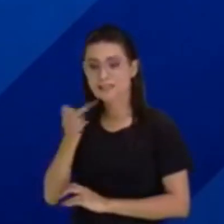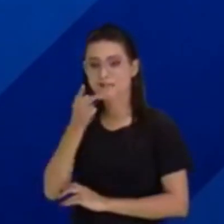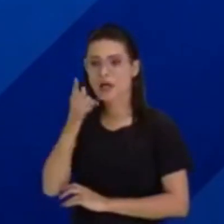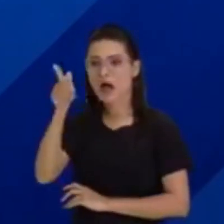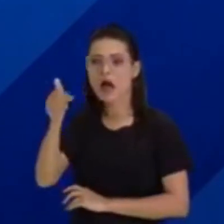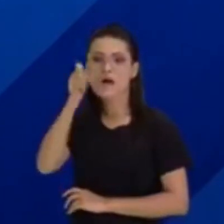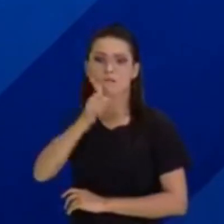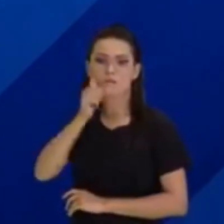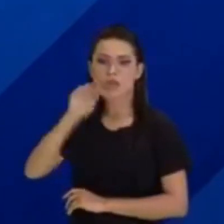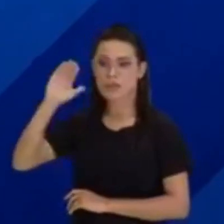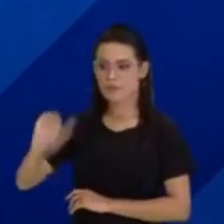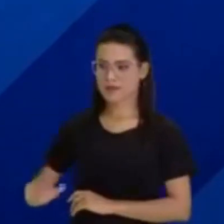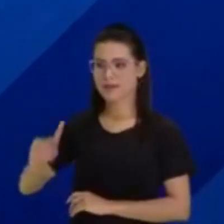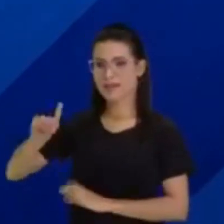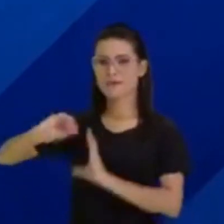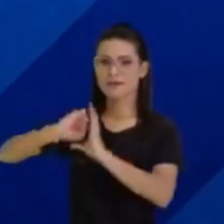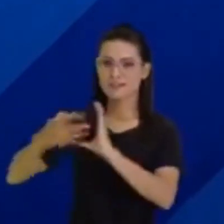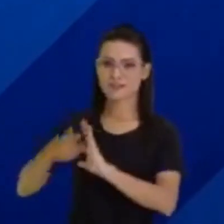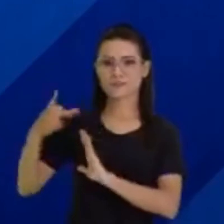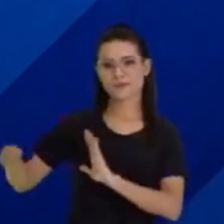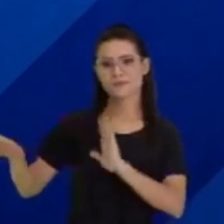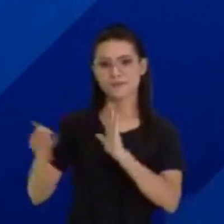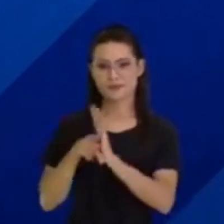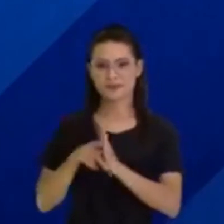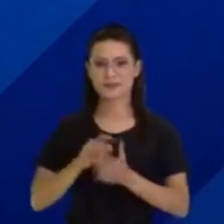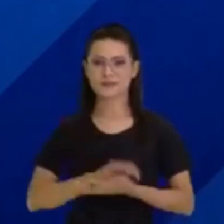característica da menina. Podemos avançar?